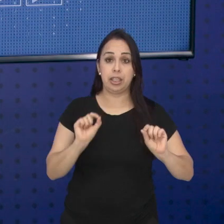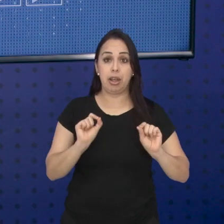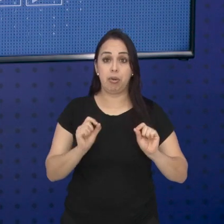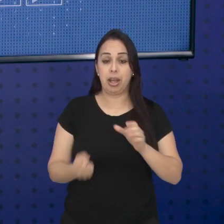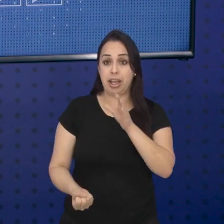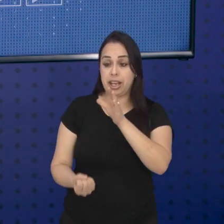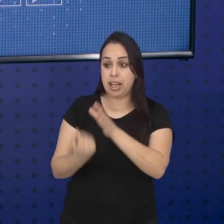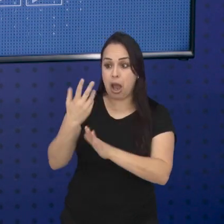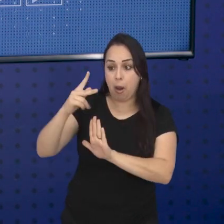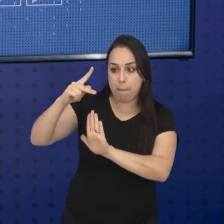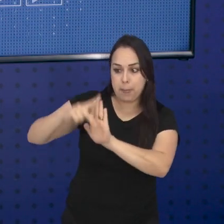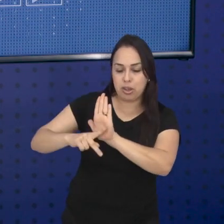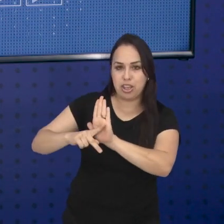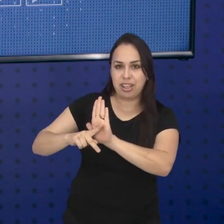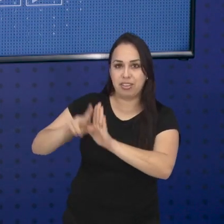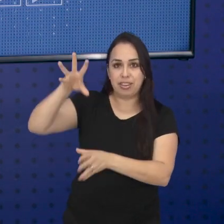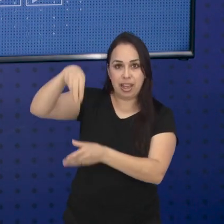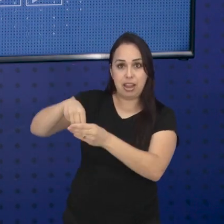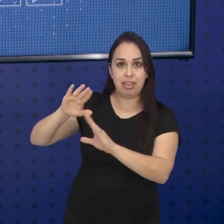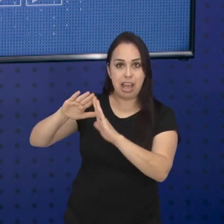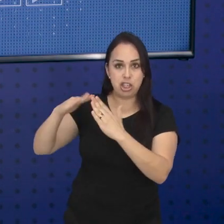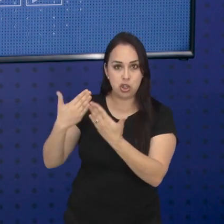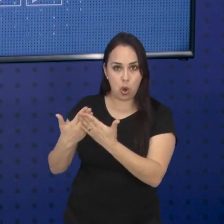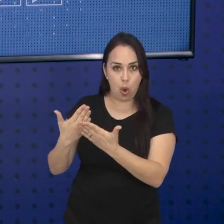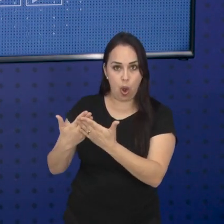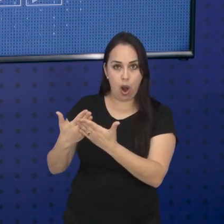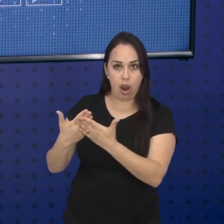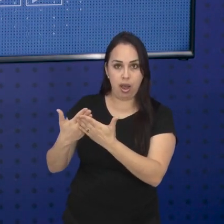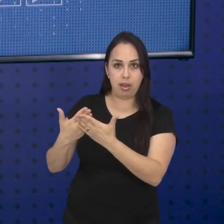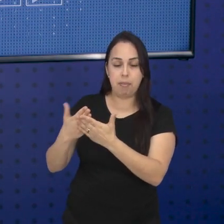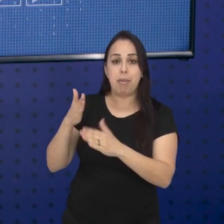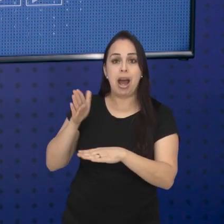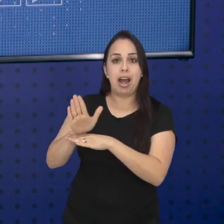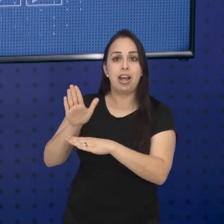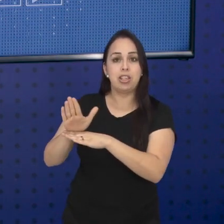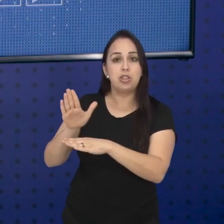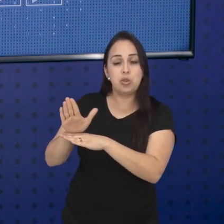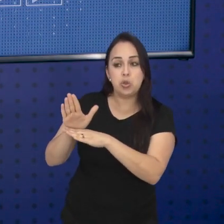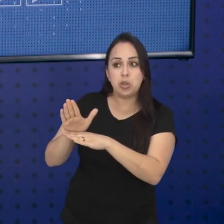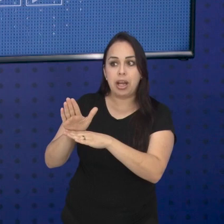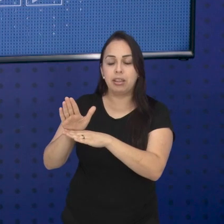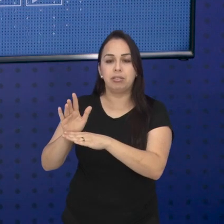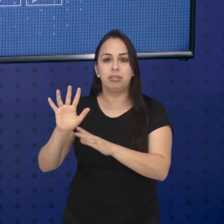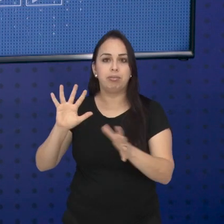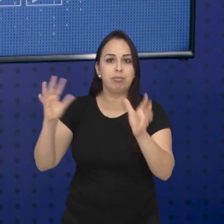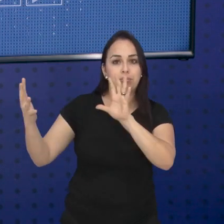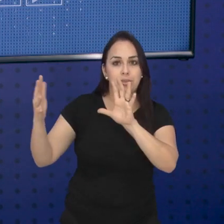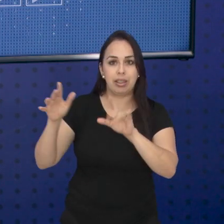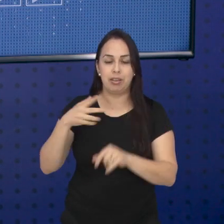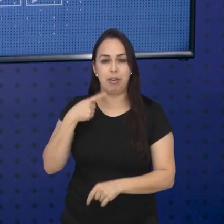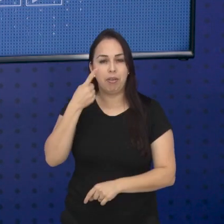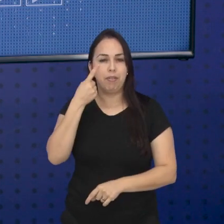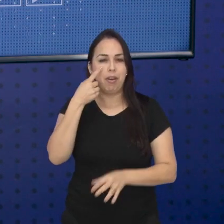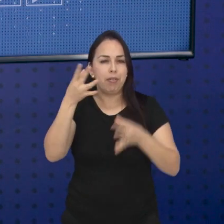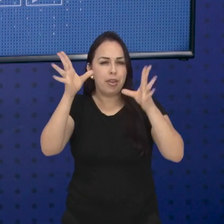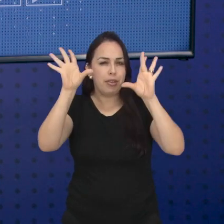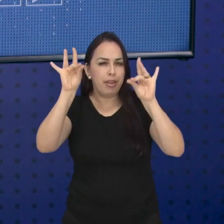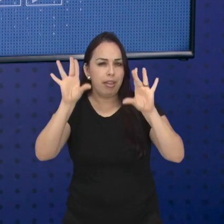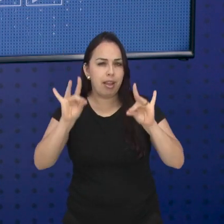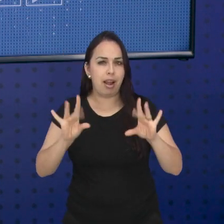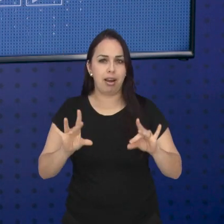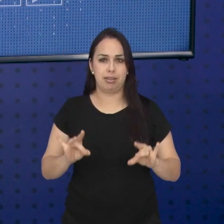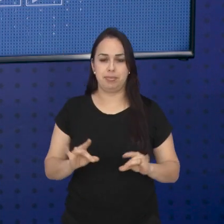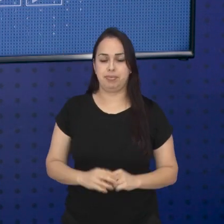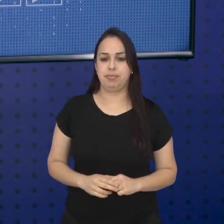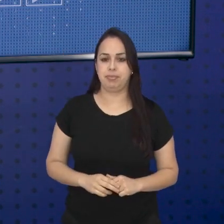instalar o programa Brigada Escolar de Defesa Civil na rede privada de ensino aqui de São José. Vamos ver mais informações